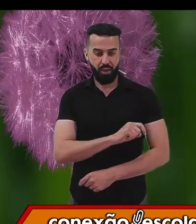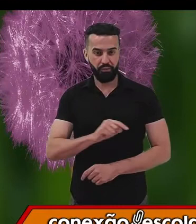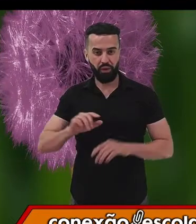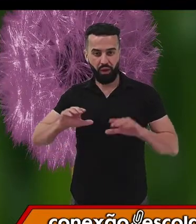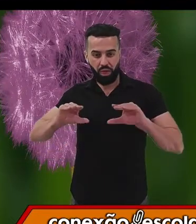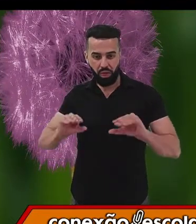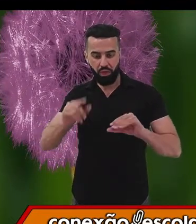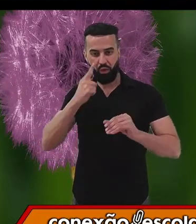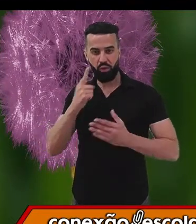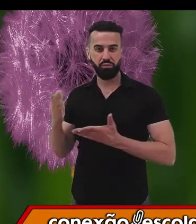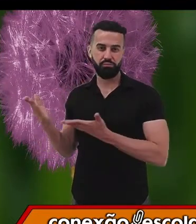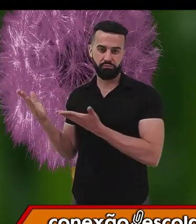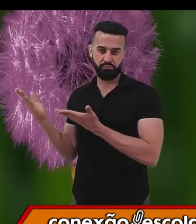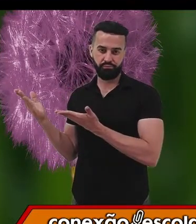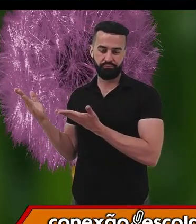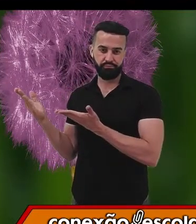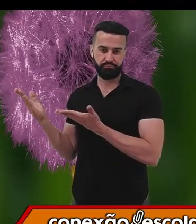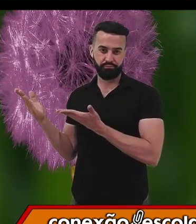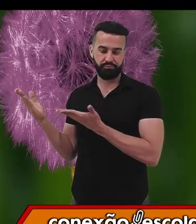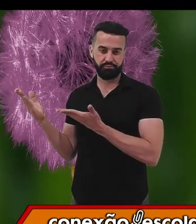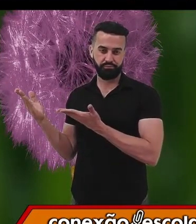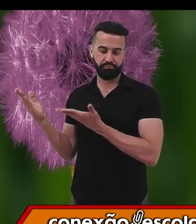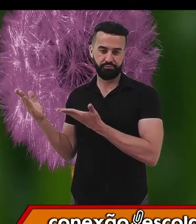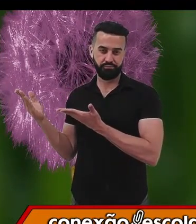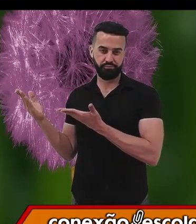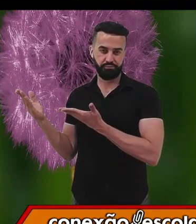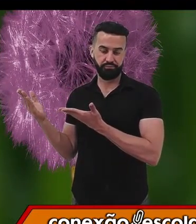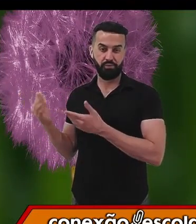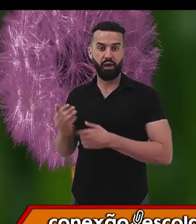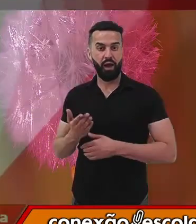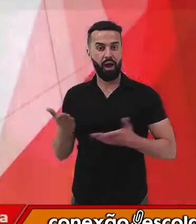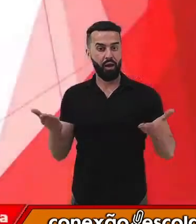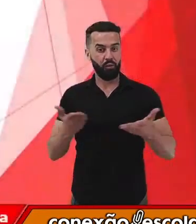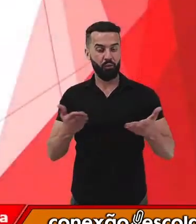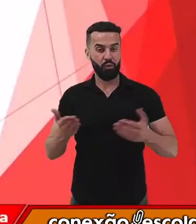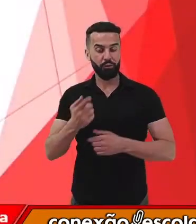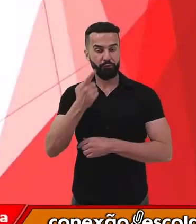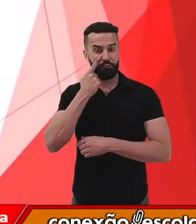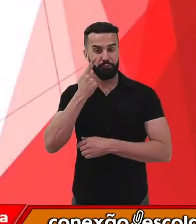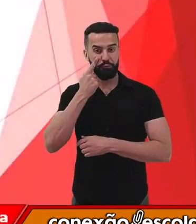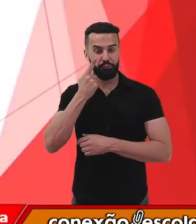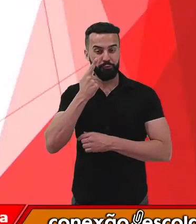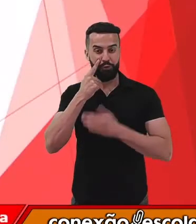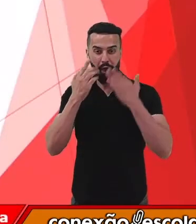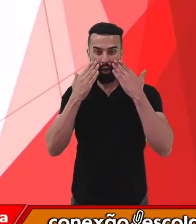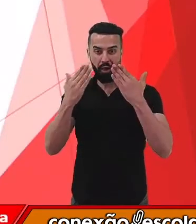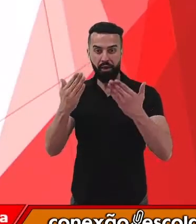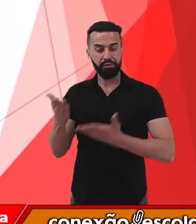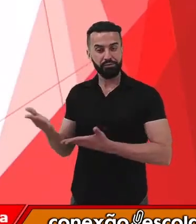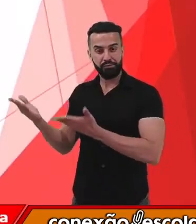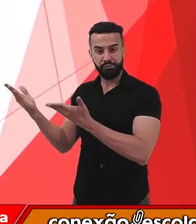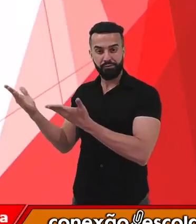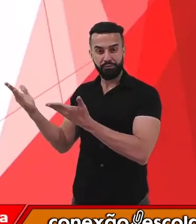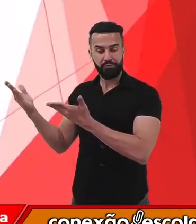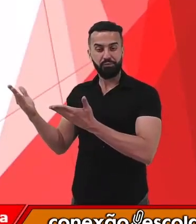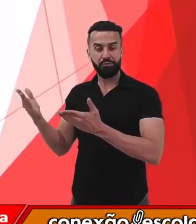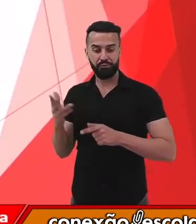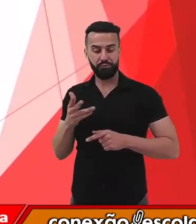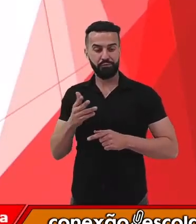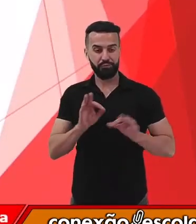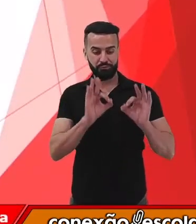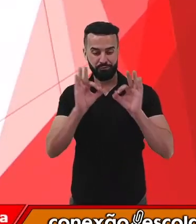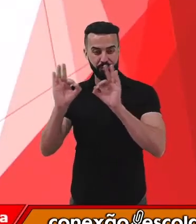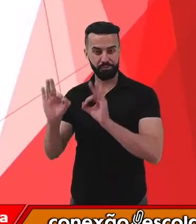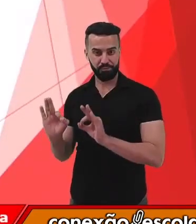como mostra a figura. Agora, eu vou mostrar um vídeo mostrando esse processo de regeneração das planárias.